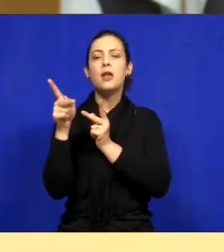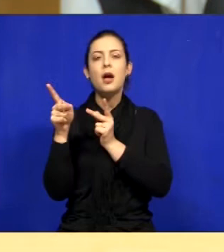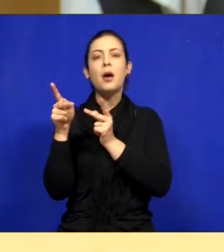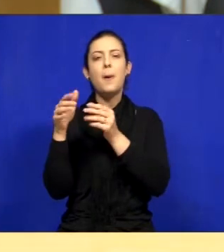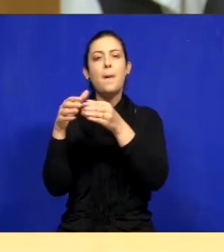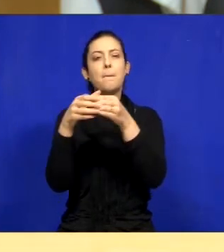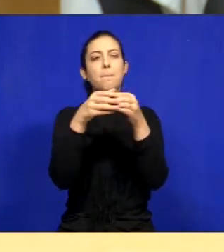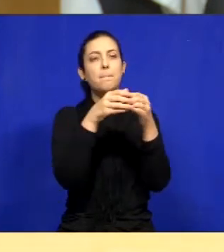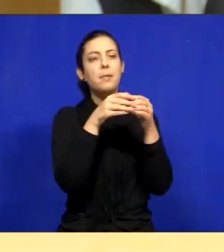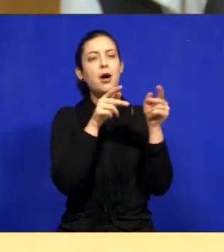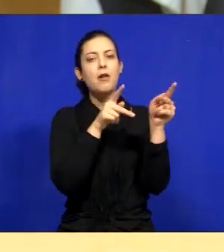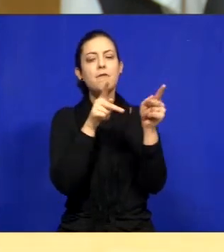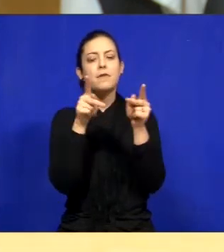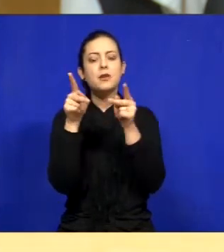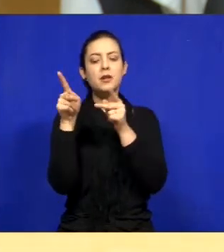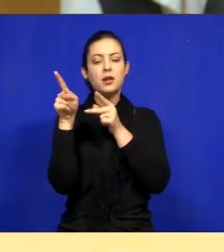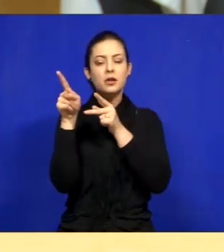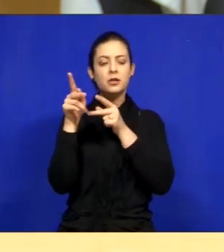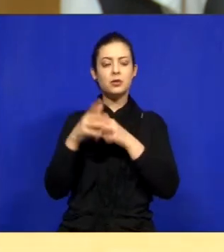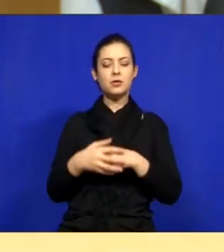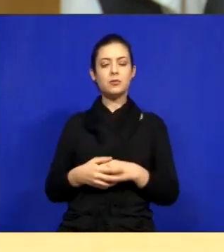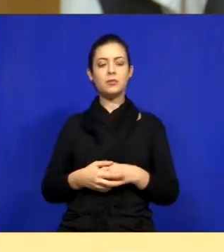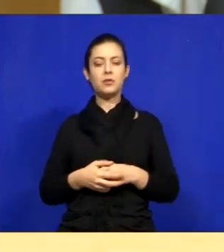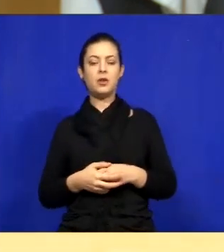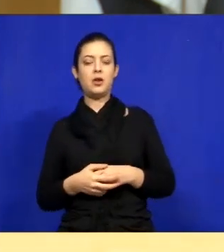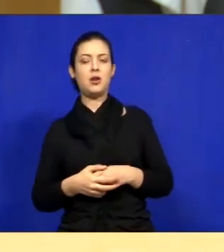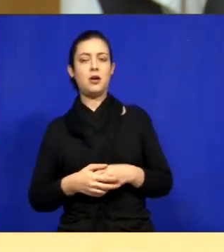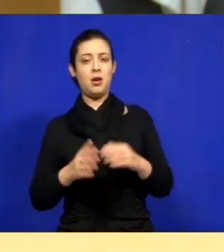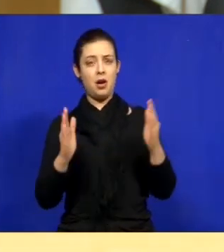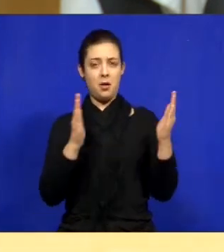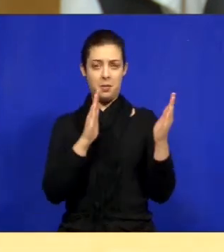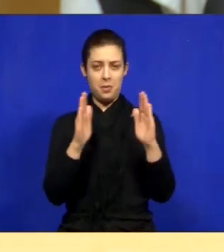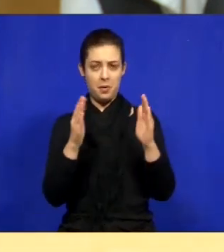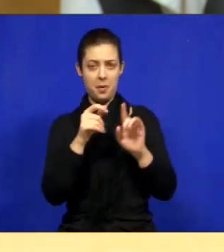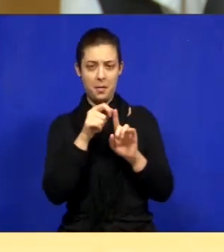bairro visitado no recesso,